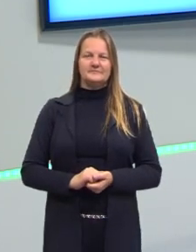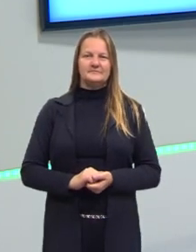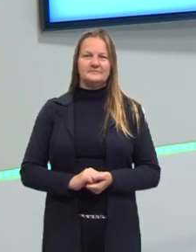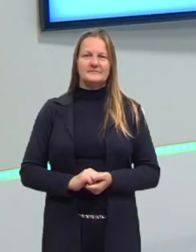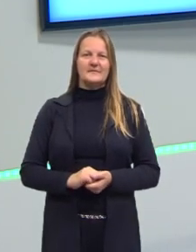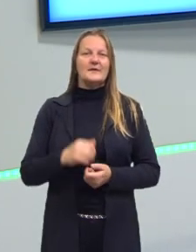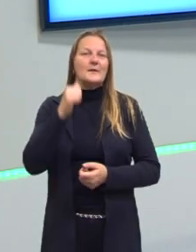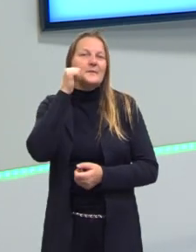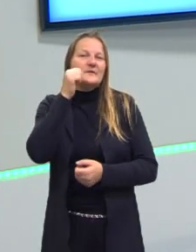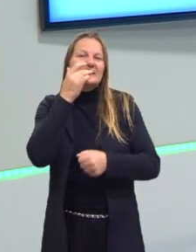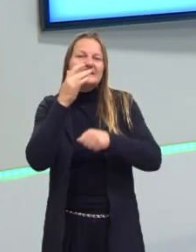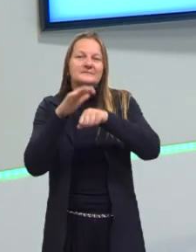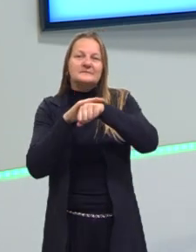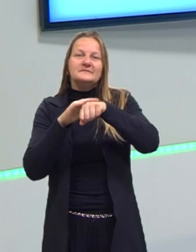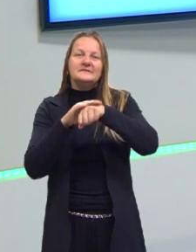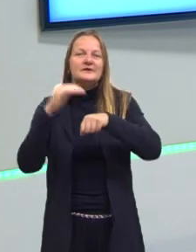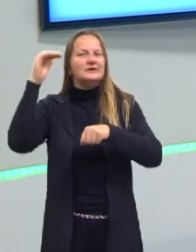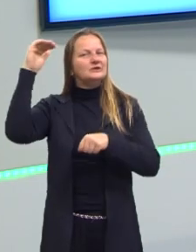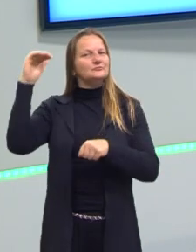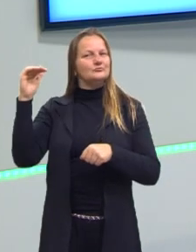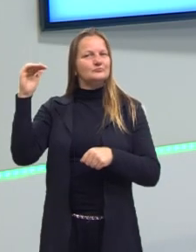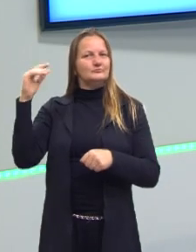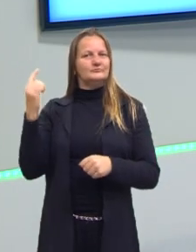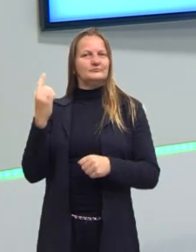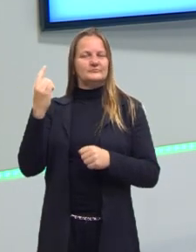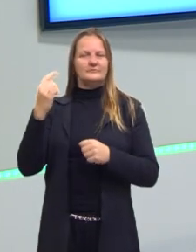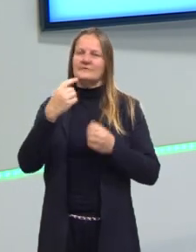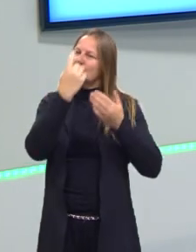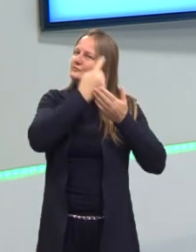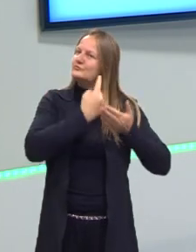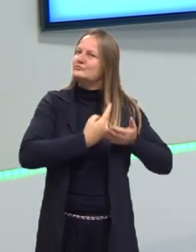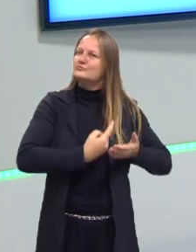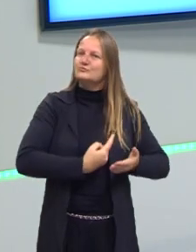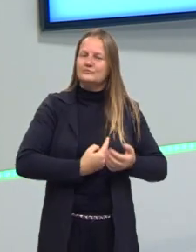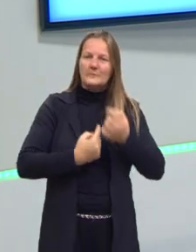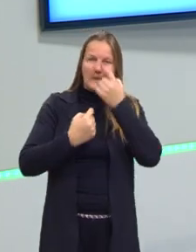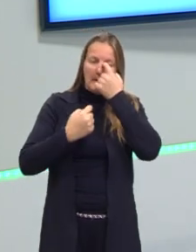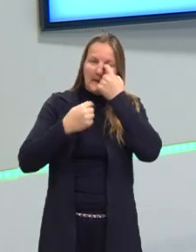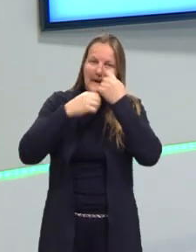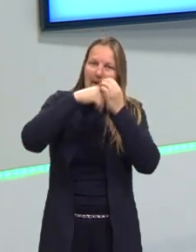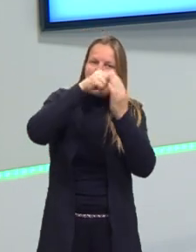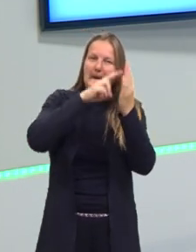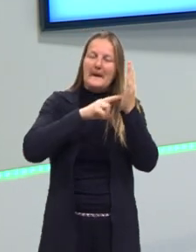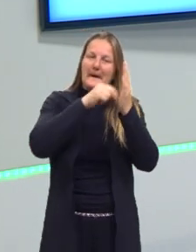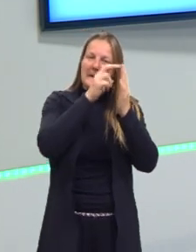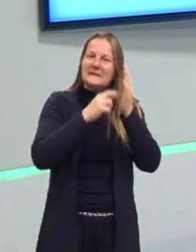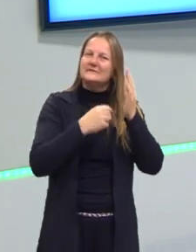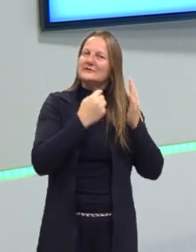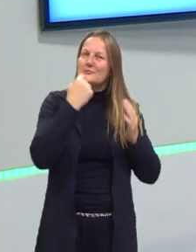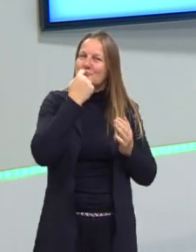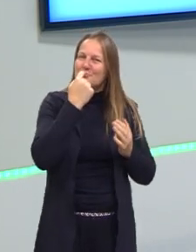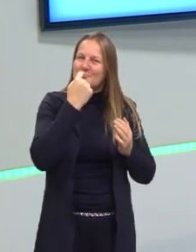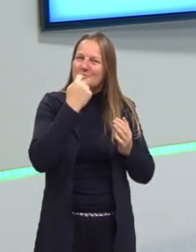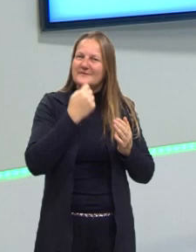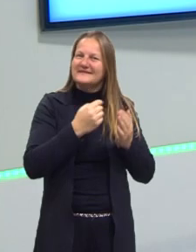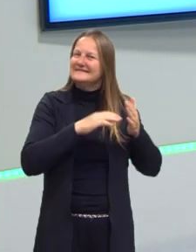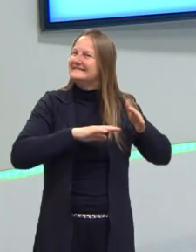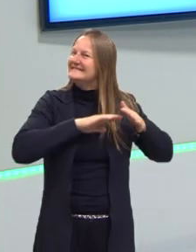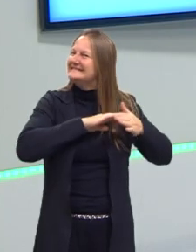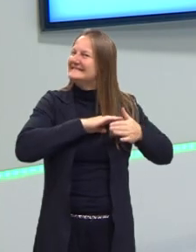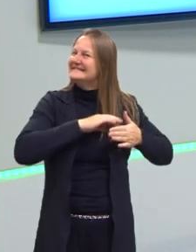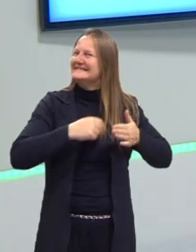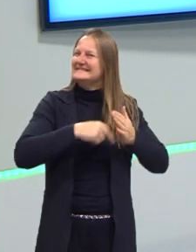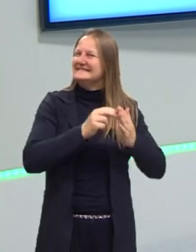Eu sou uma mulher branca, de estatura média, cabelos cacheados, coloridos, mais para a parte das pontas agora de